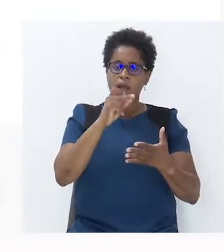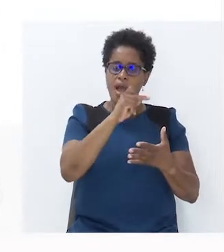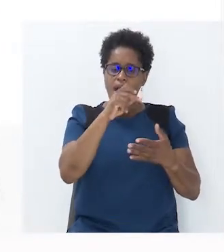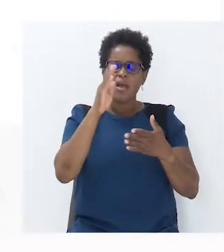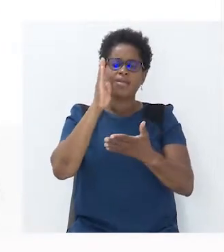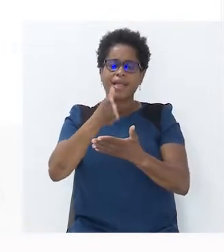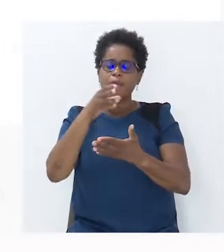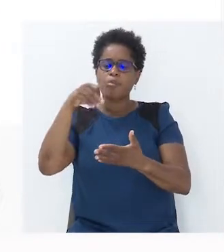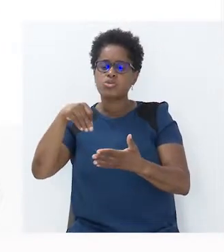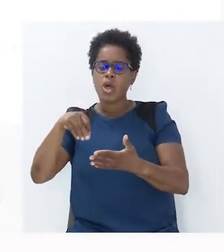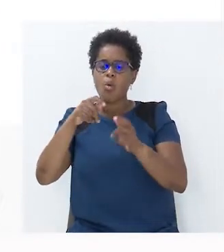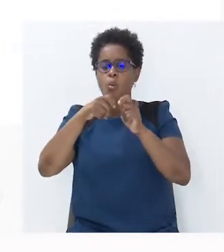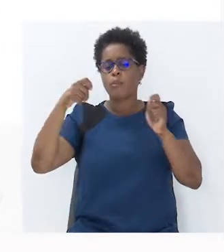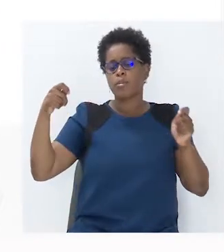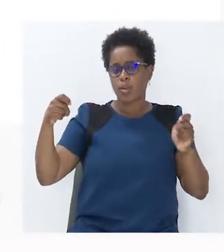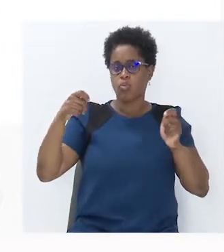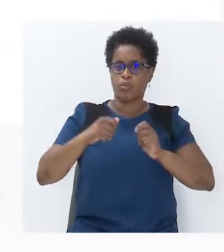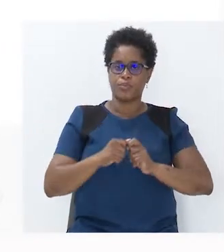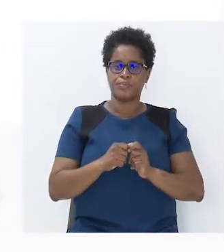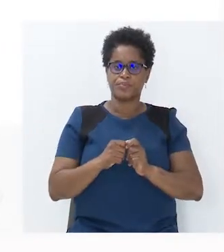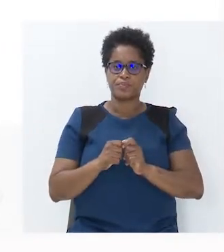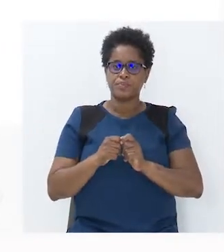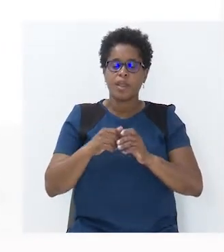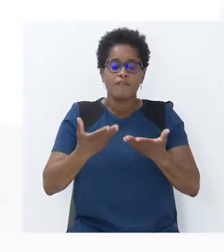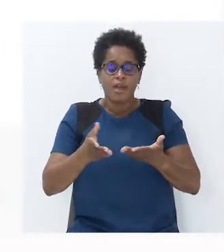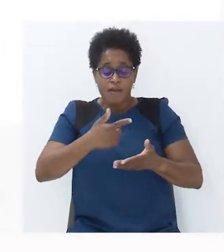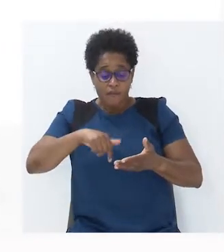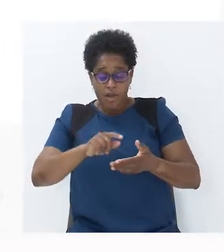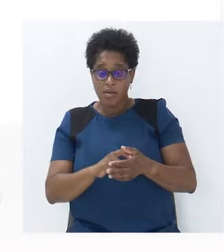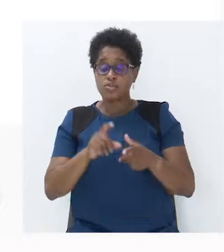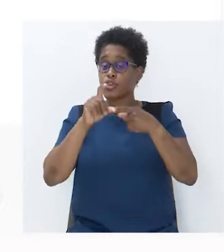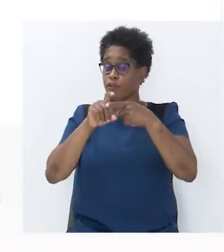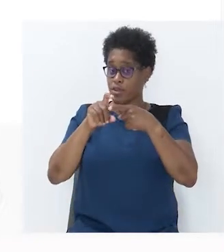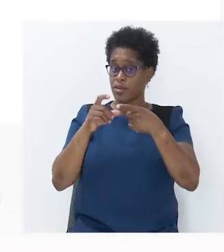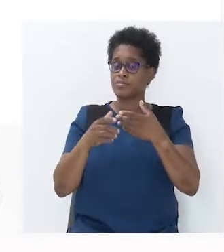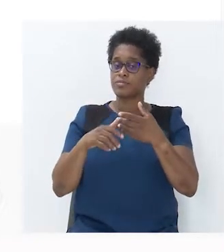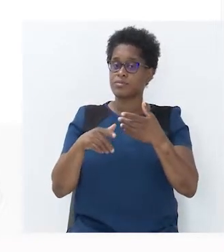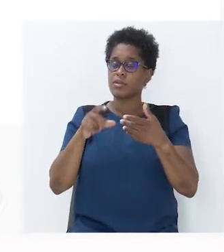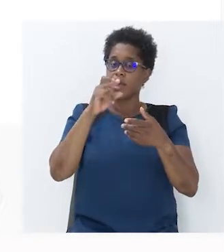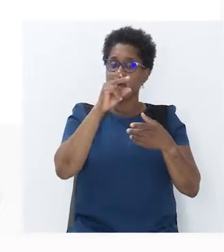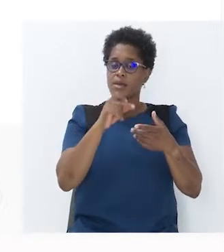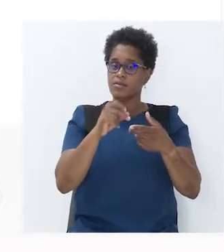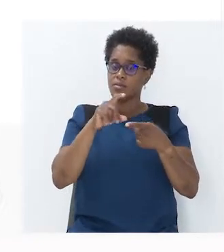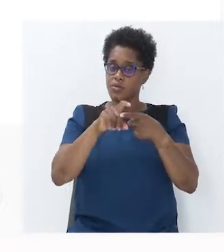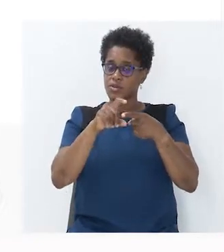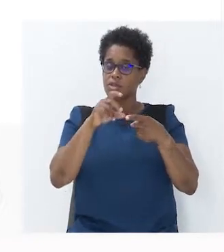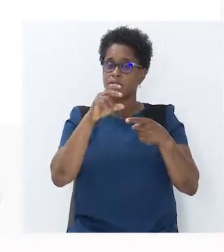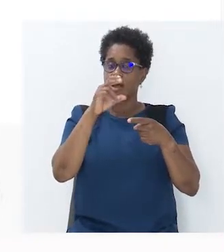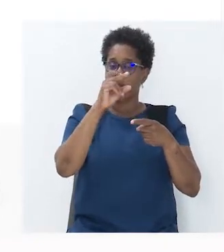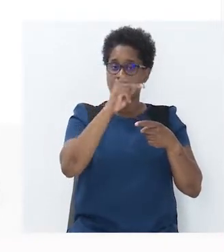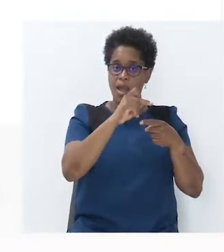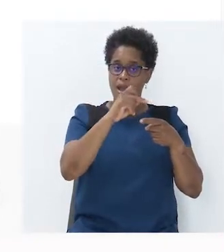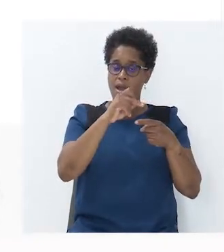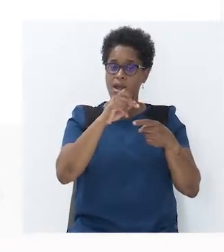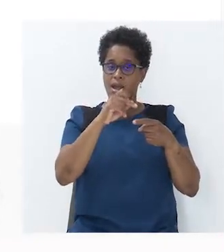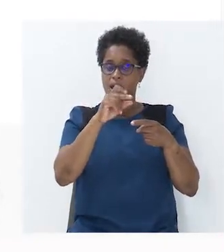proporcional ao comprimento. Vamos dividir a área pelo comprimento, 1.